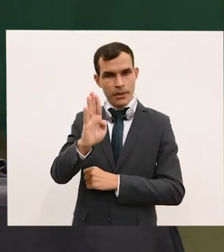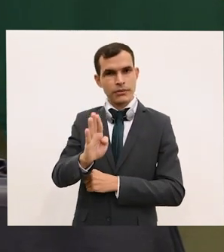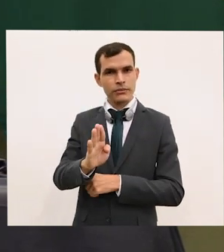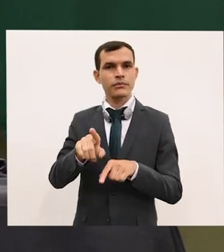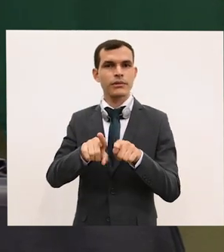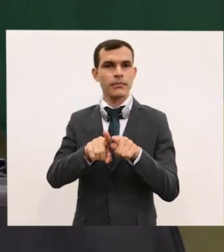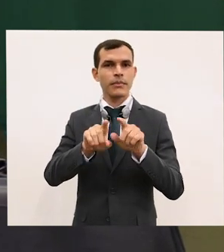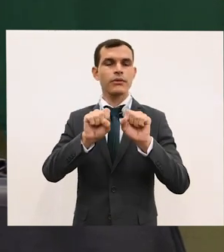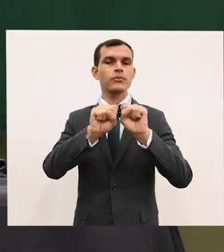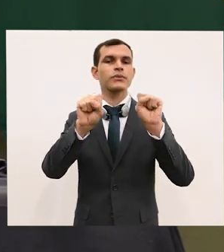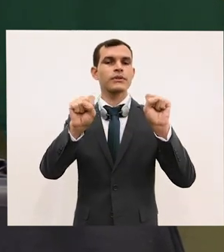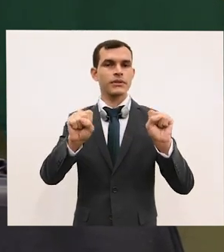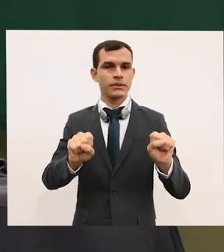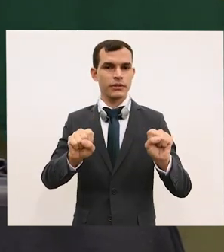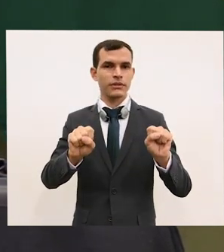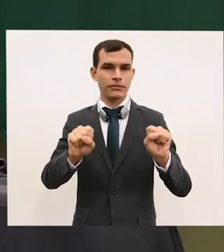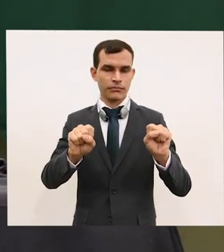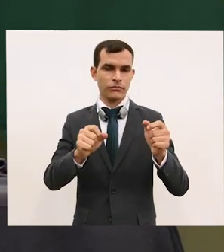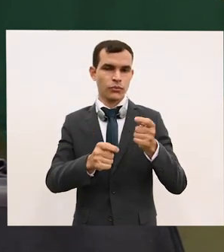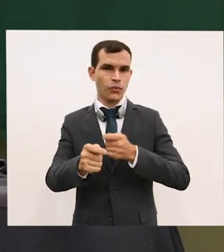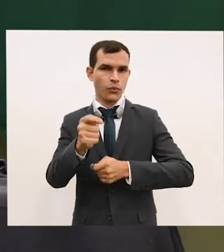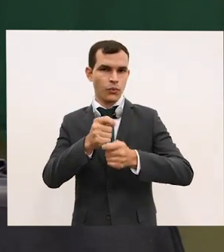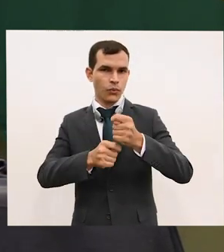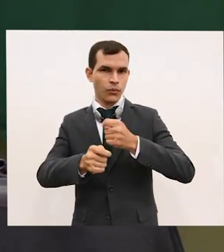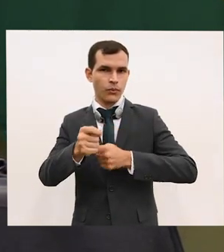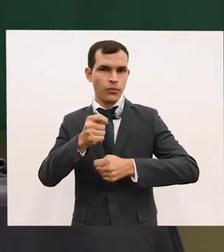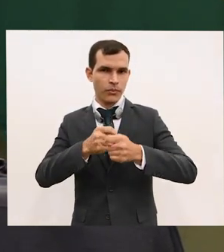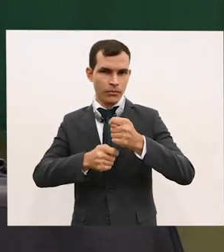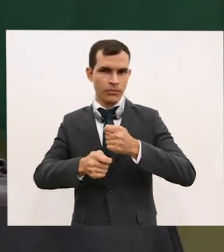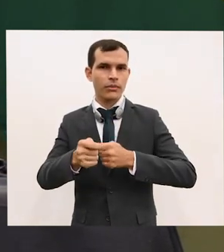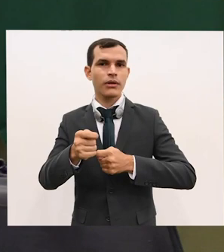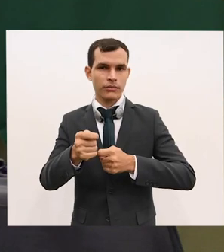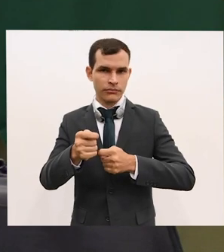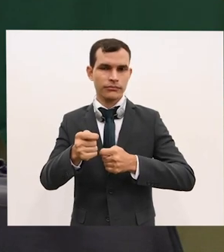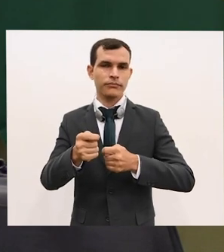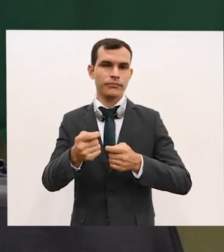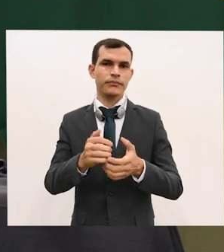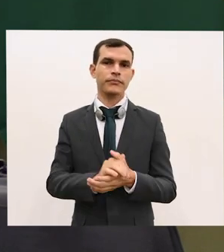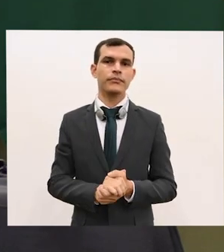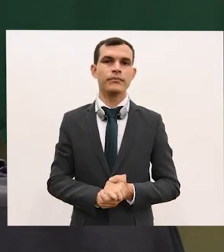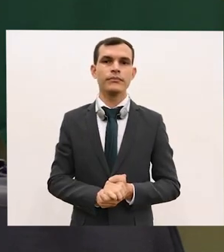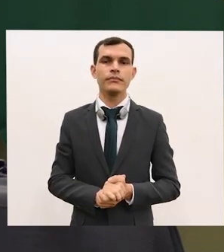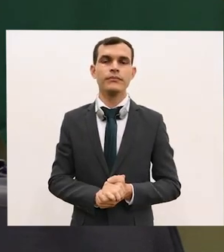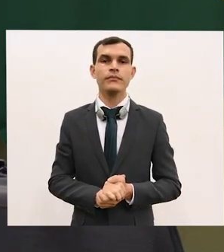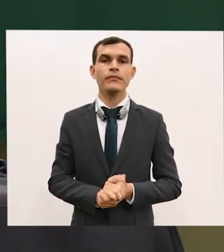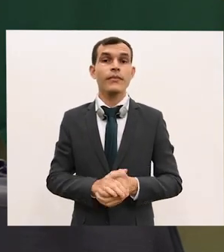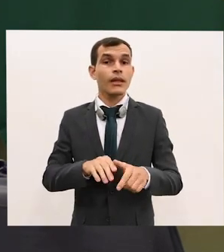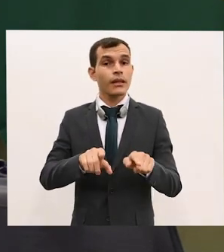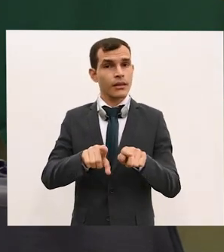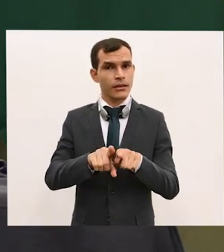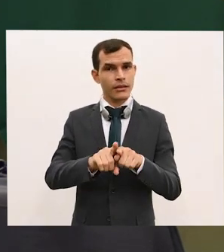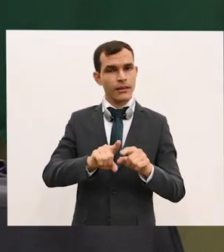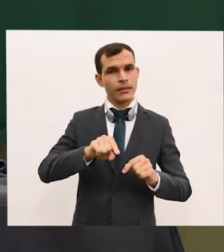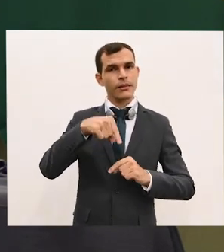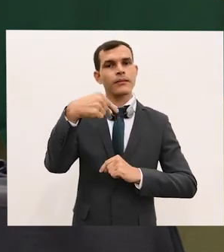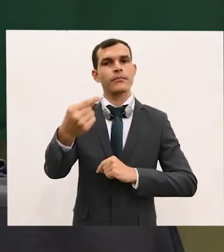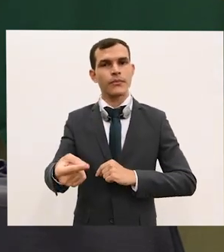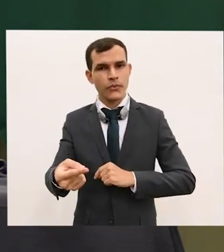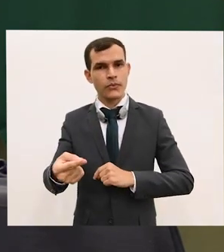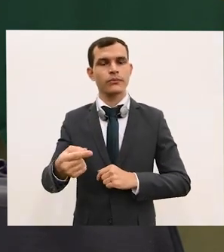nesta etapa do século XXI. Em seguida, nós vamos nos beneficiar das